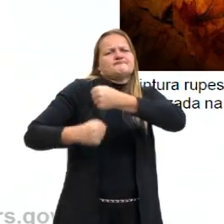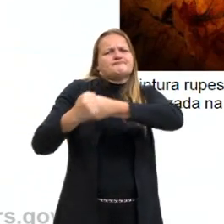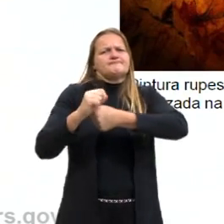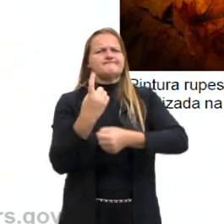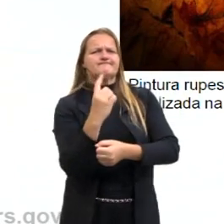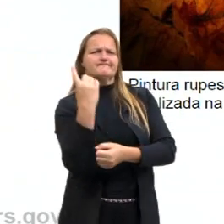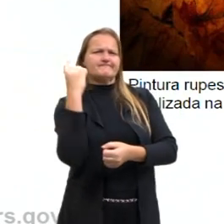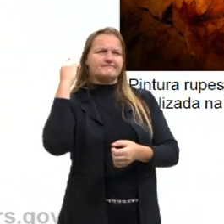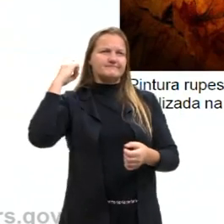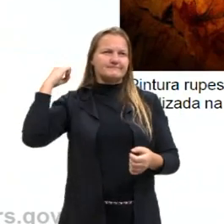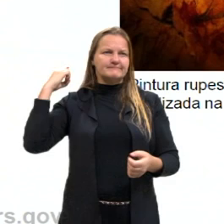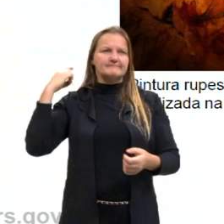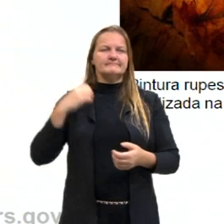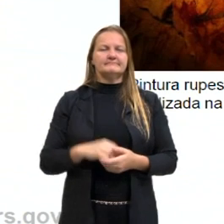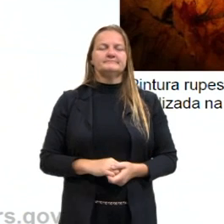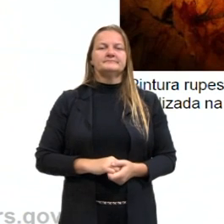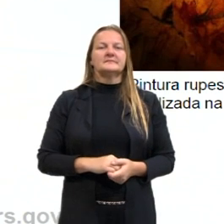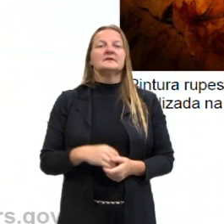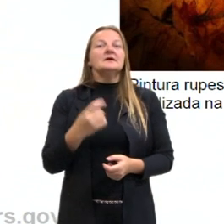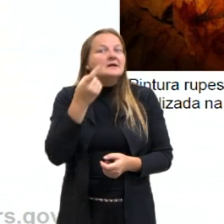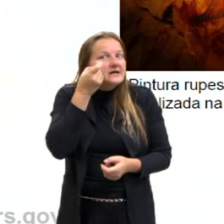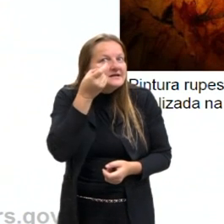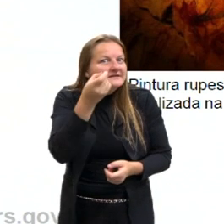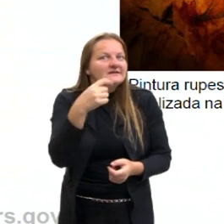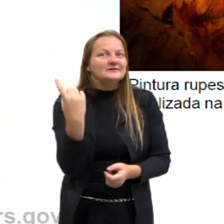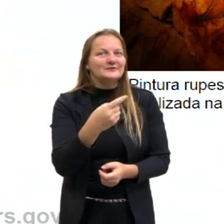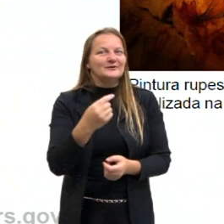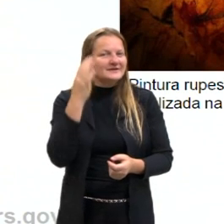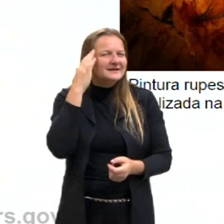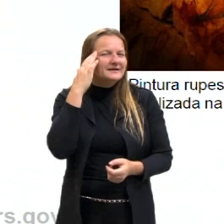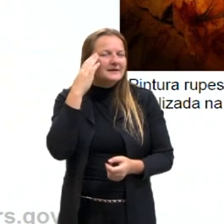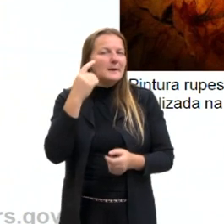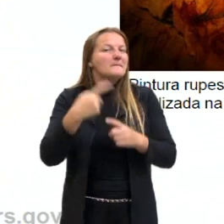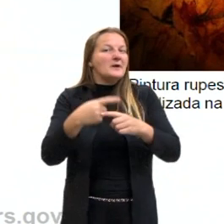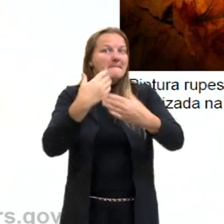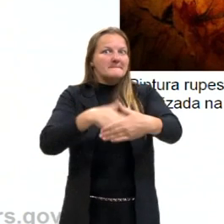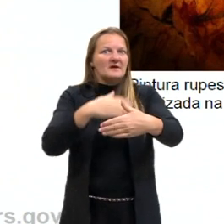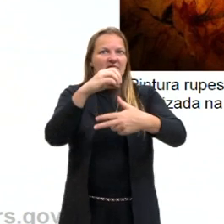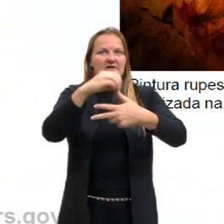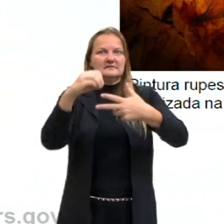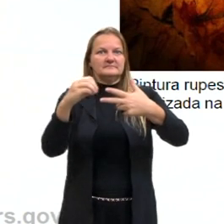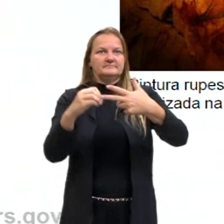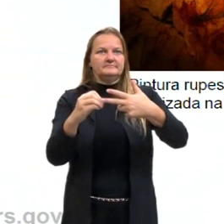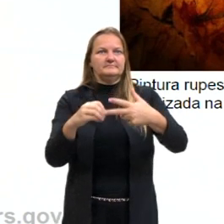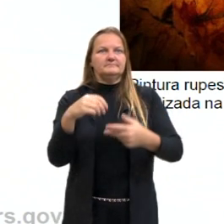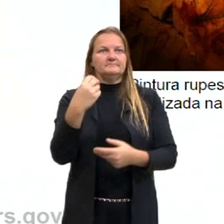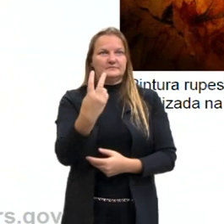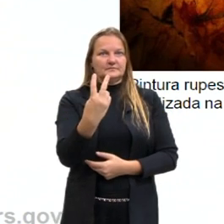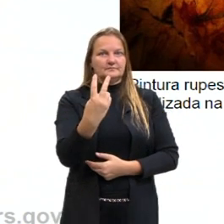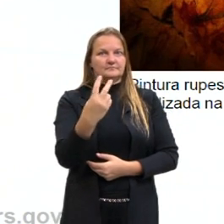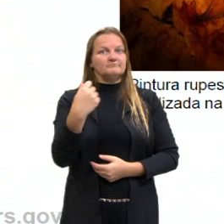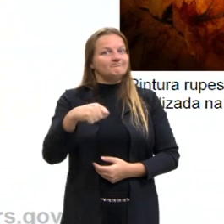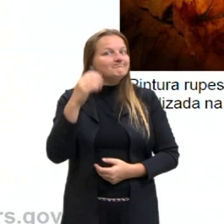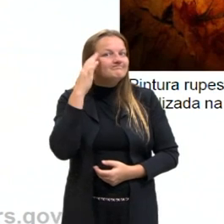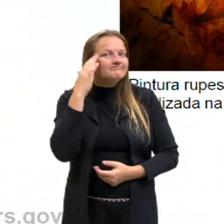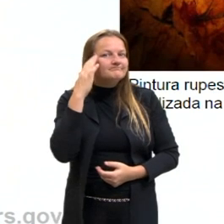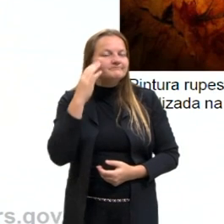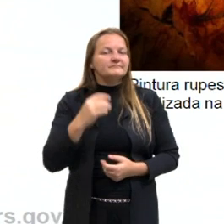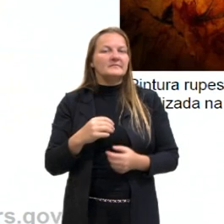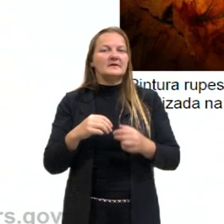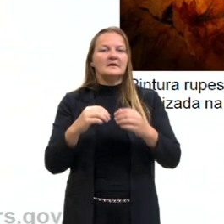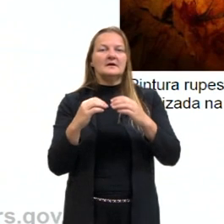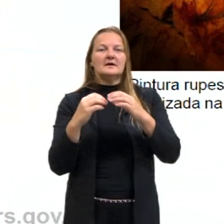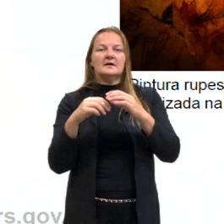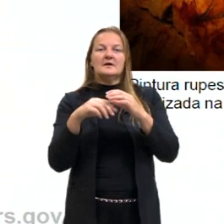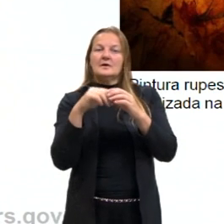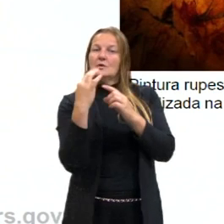E é interessante aqui nós sabermos, pessoal, para a prova do Enem, principalmente duas questões. Essa arte rupestre,